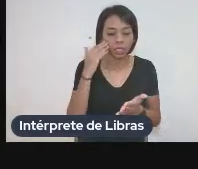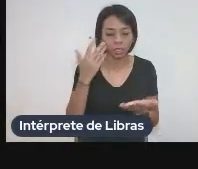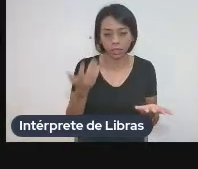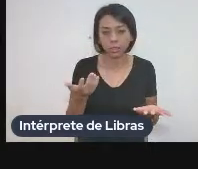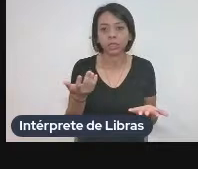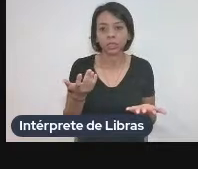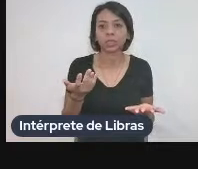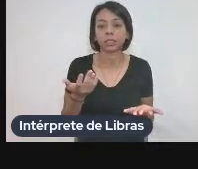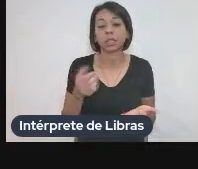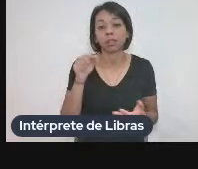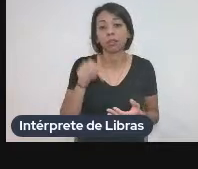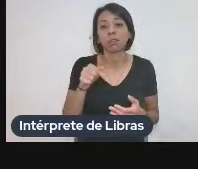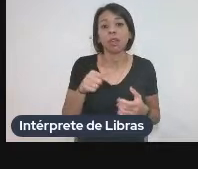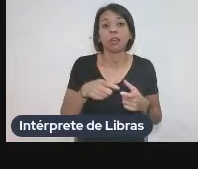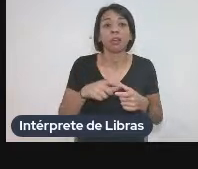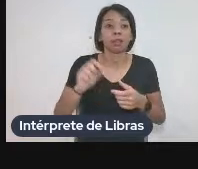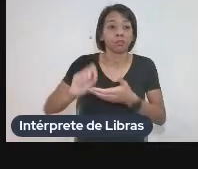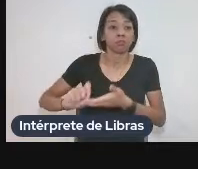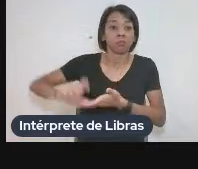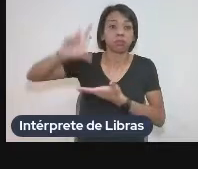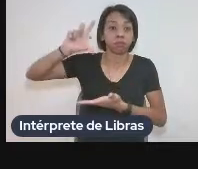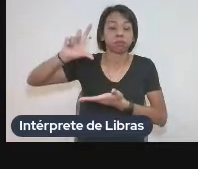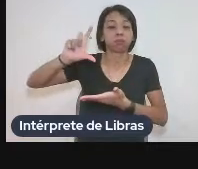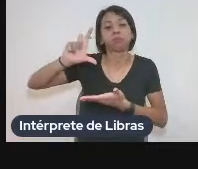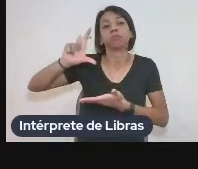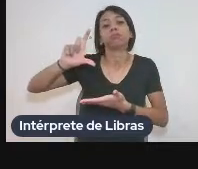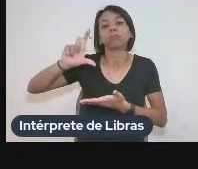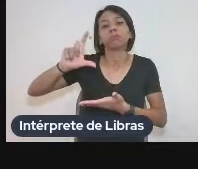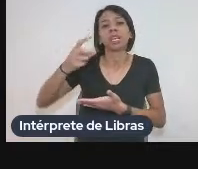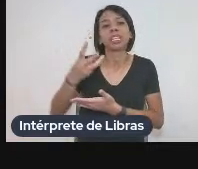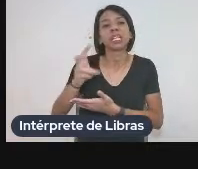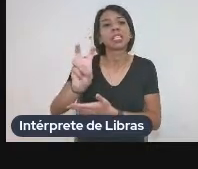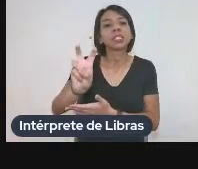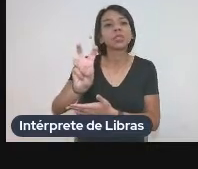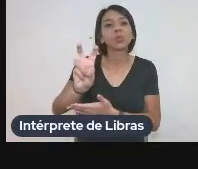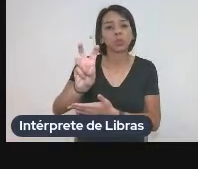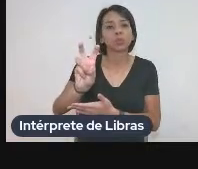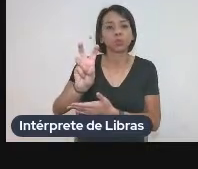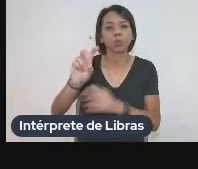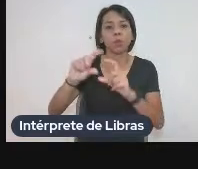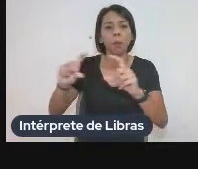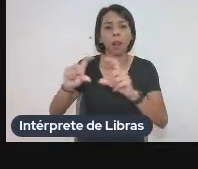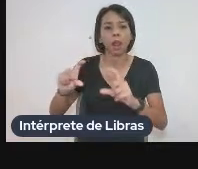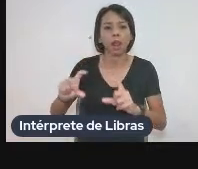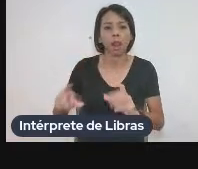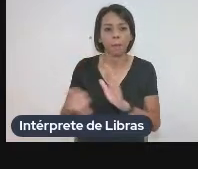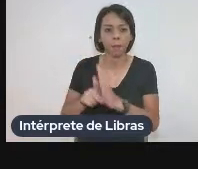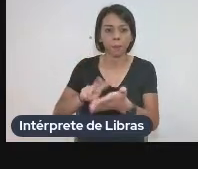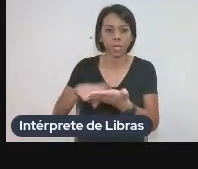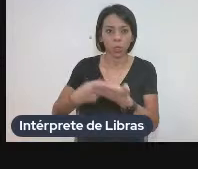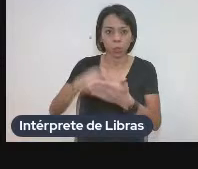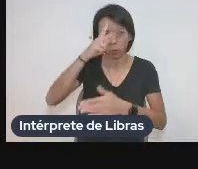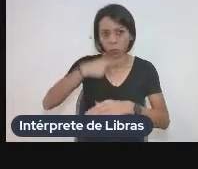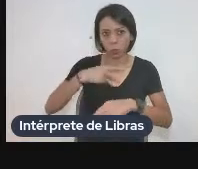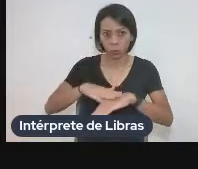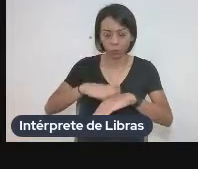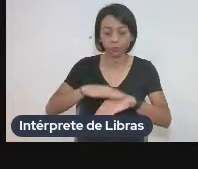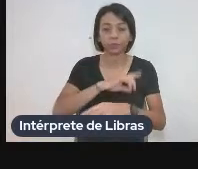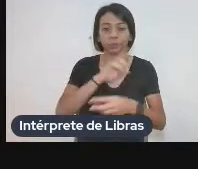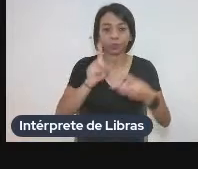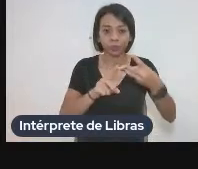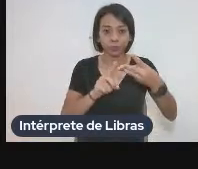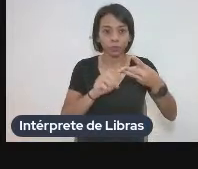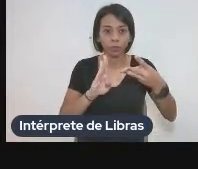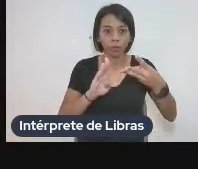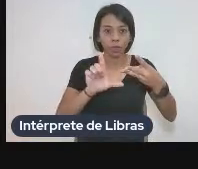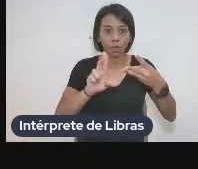e são bem maiores notas a quantidade é bem maior são 35 notas do tradutor e na Blucher